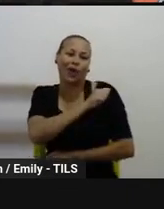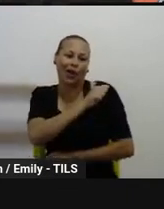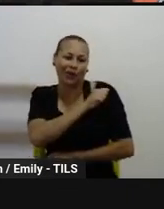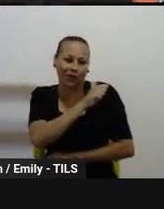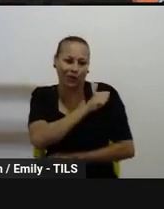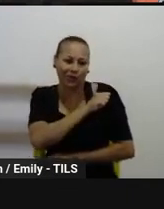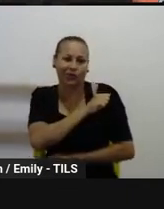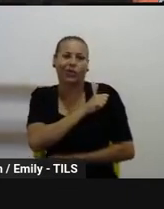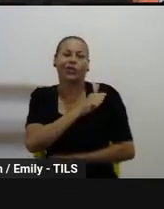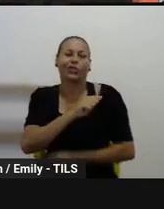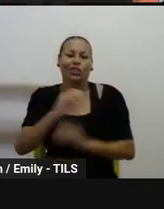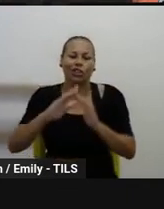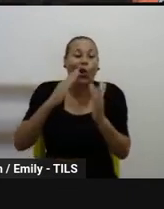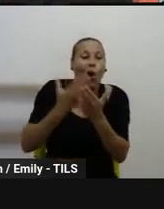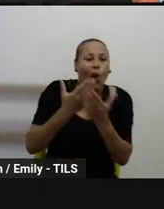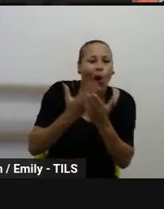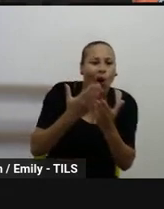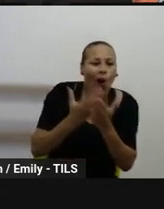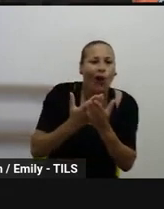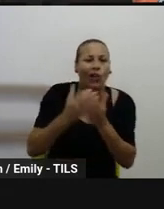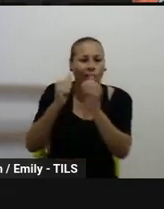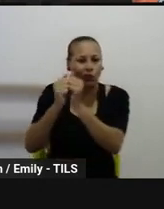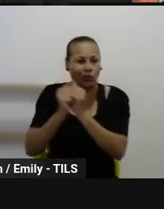dirimir qualquer tipo de discriminação.